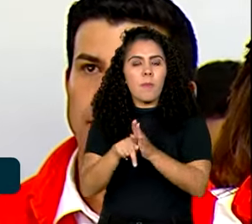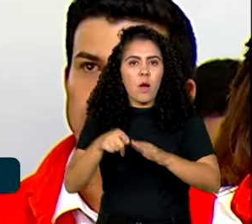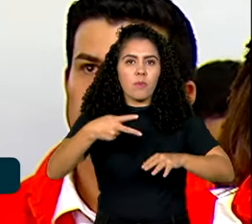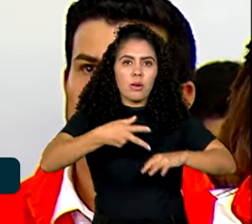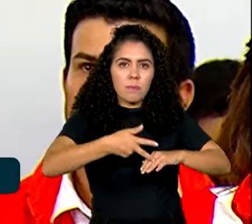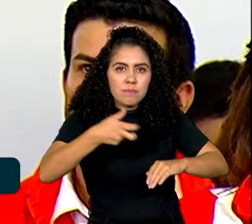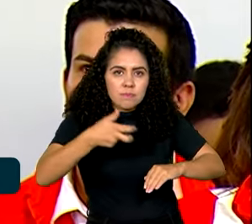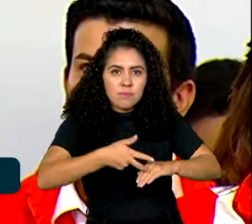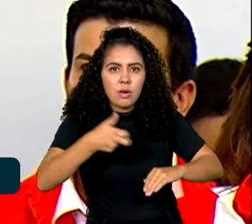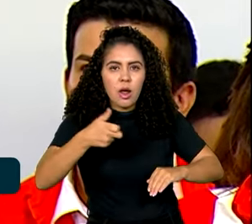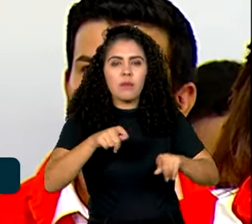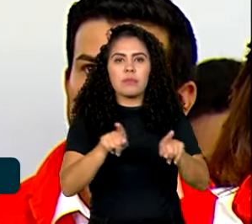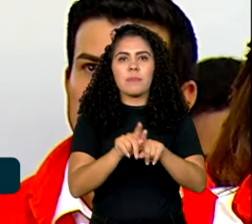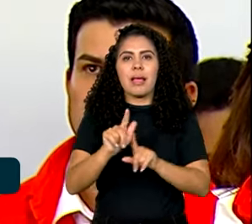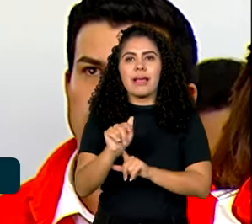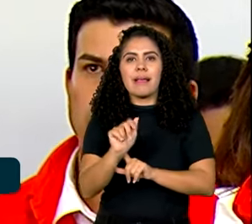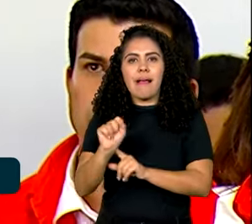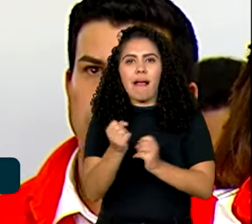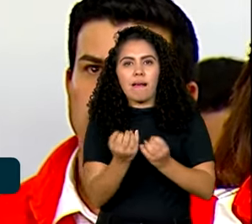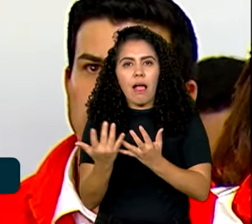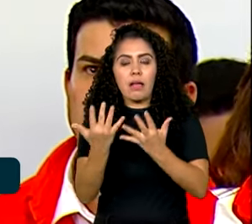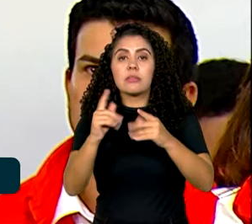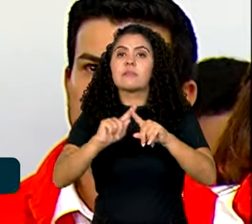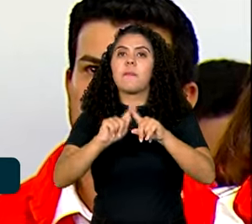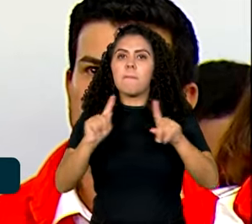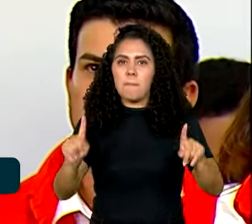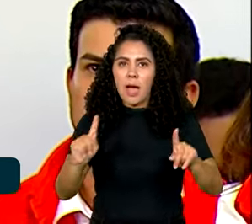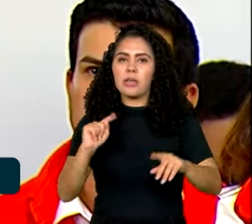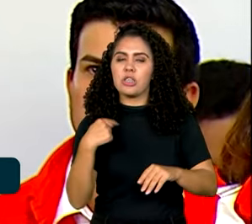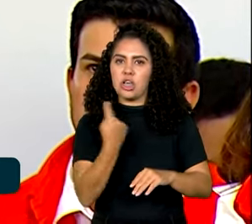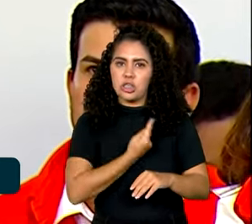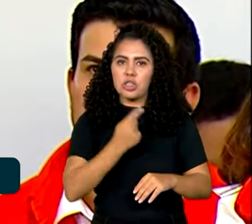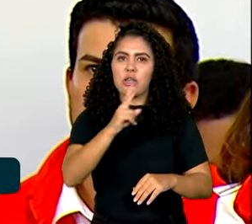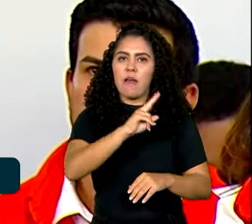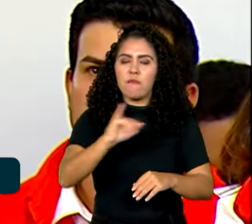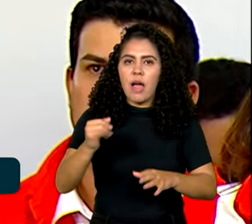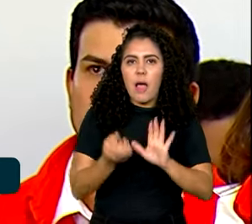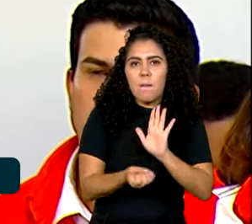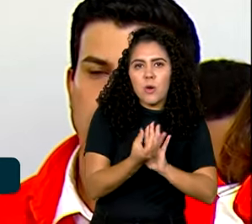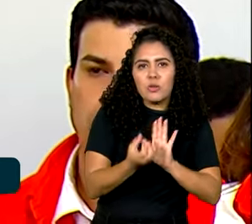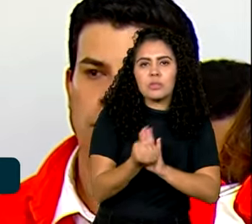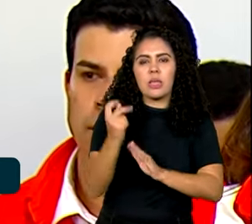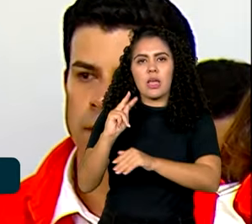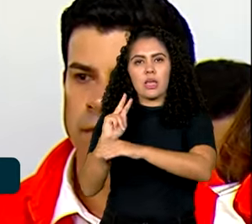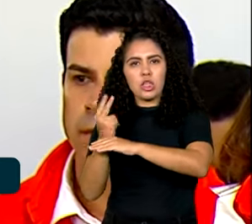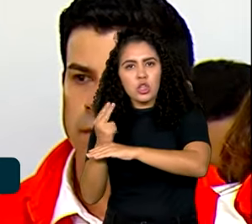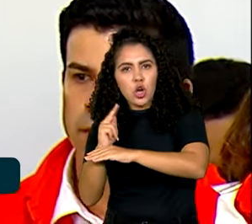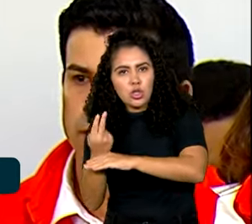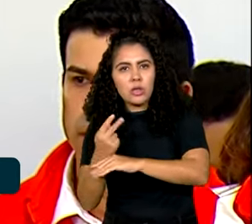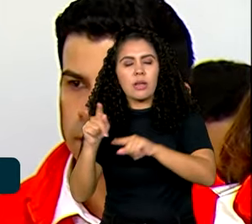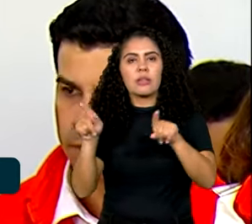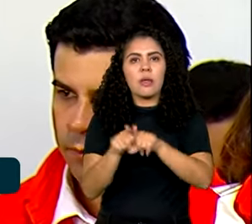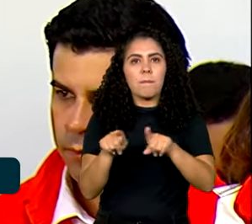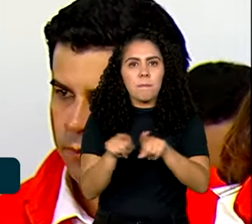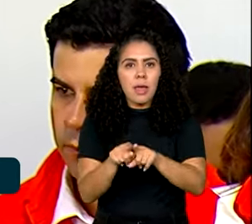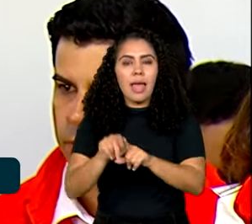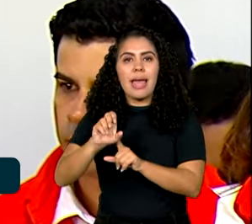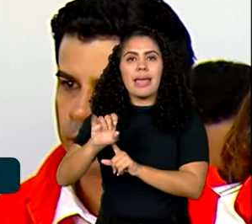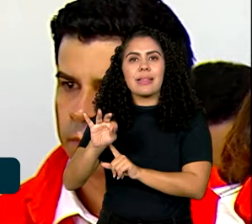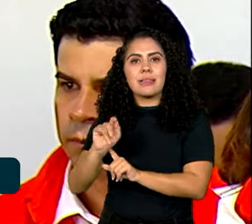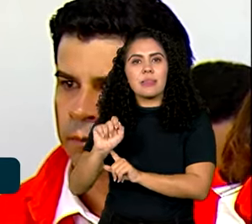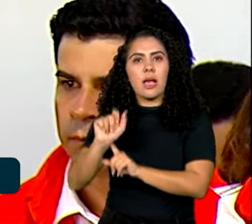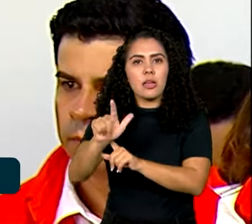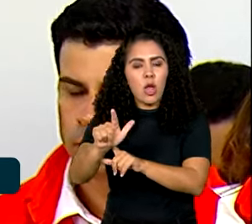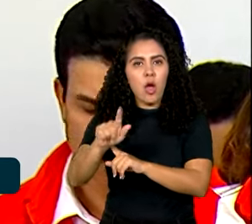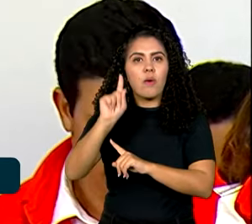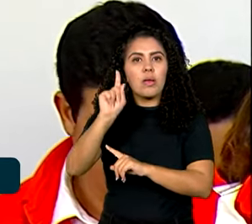ainda é o derivado de gás. Mas essa refinaria vai produzir hidrogênio, ela vai produzir e-metanol, combustível do futuro dos